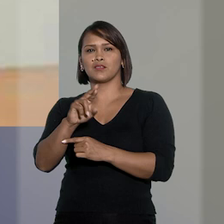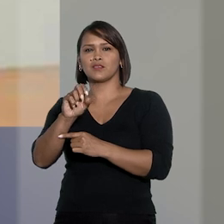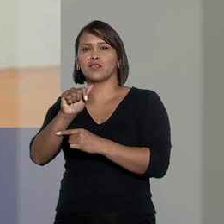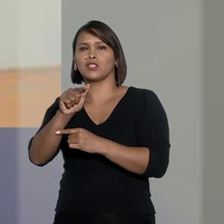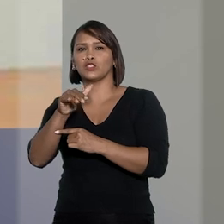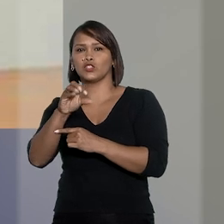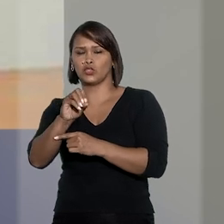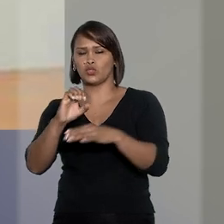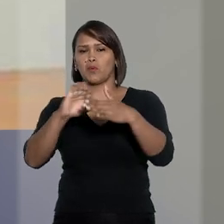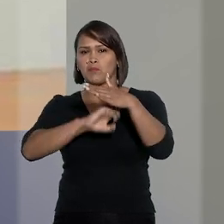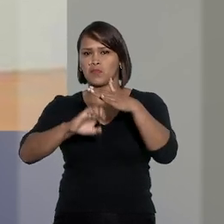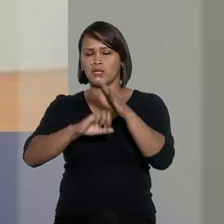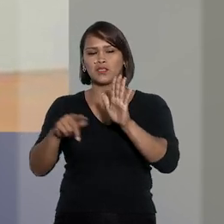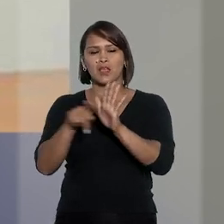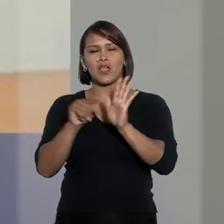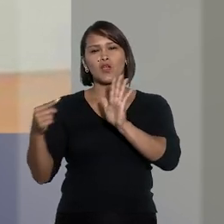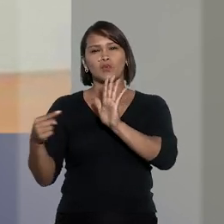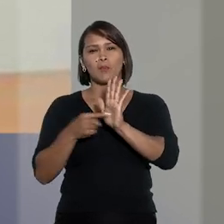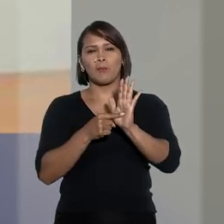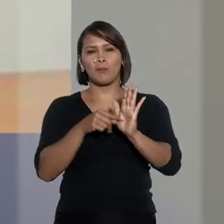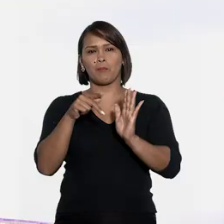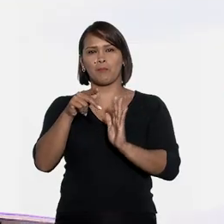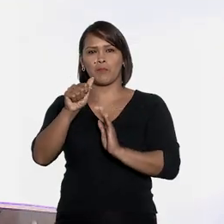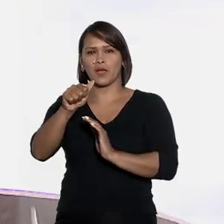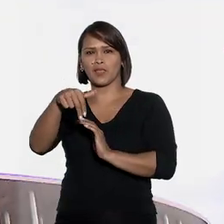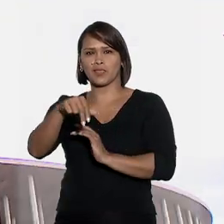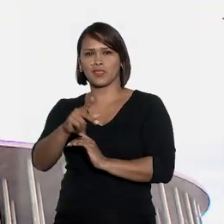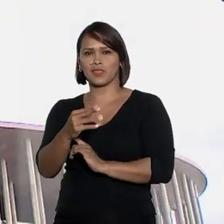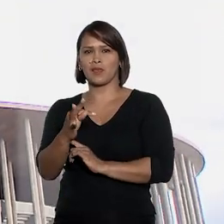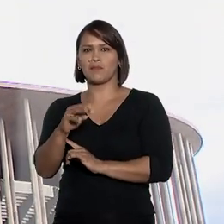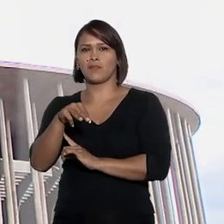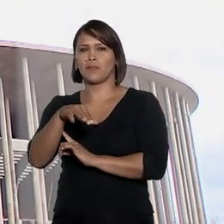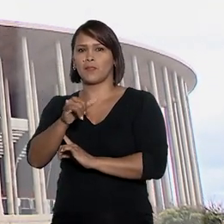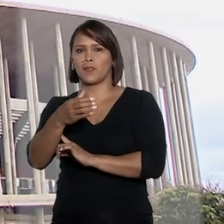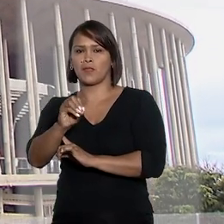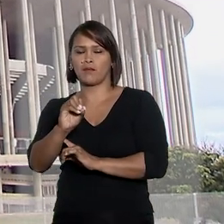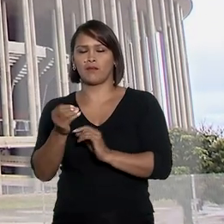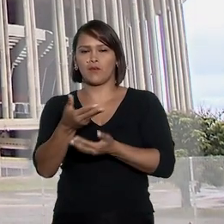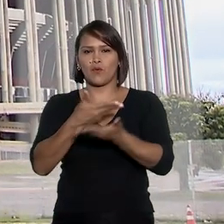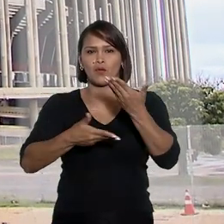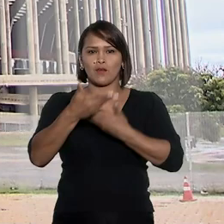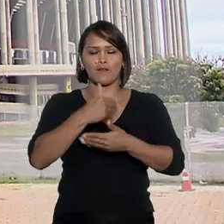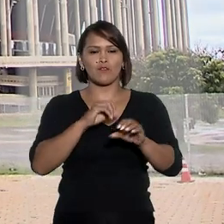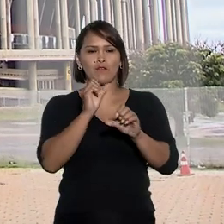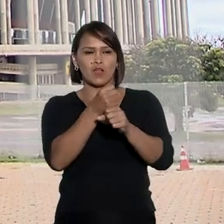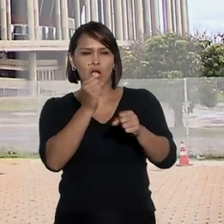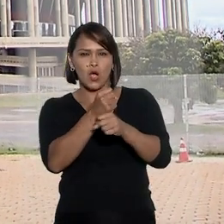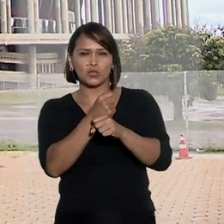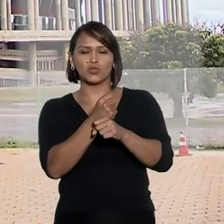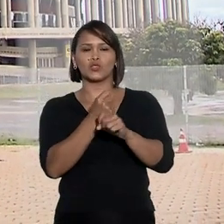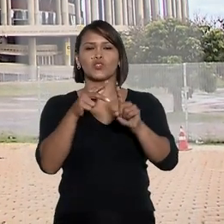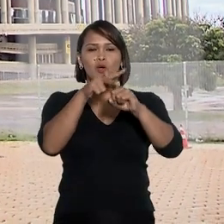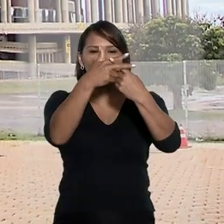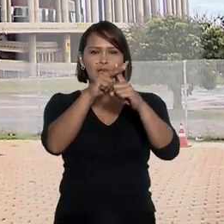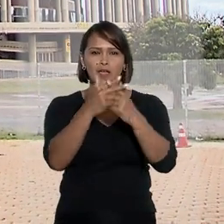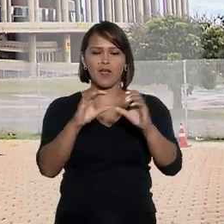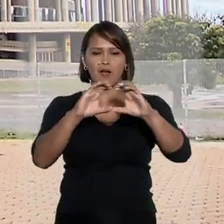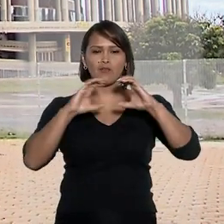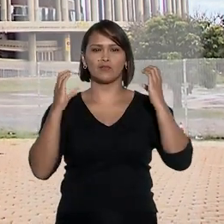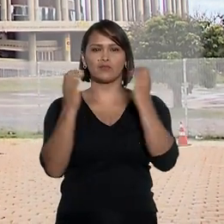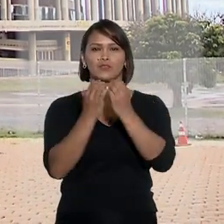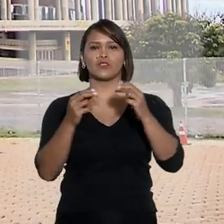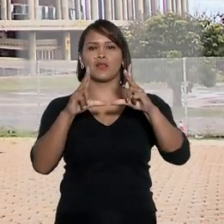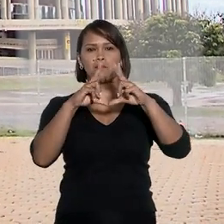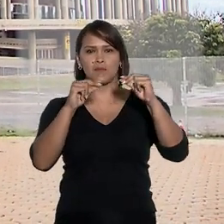Silva de Andrade, denunciado na Operação Panatenaico, que investiga crimes envolvendo a construção e a reforma do estádio Mané